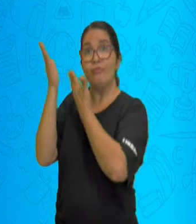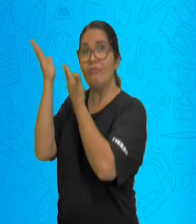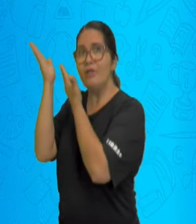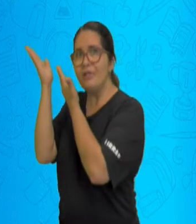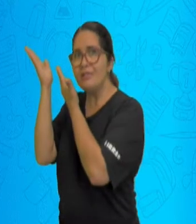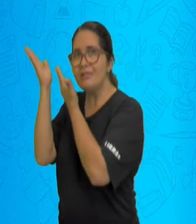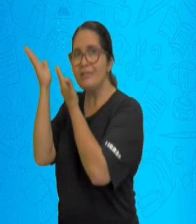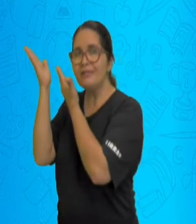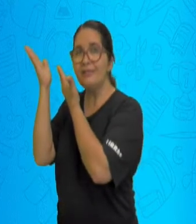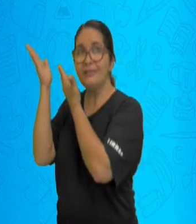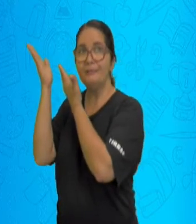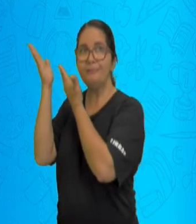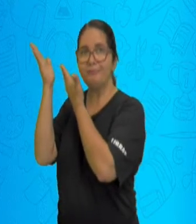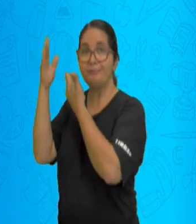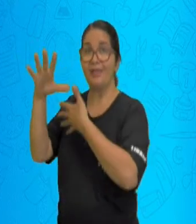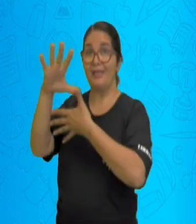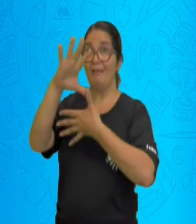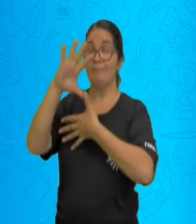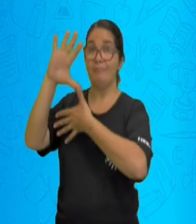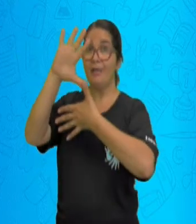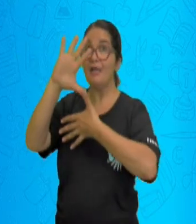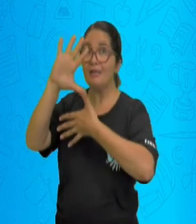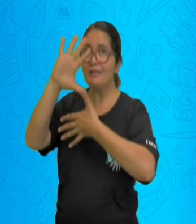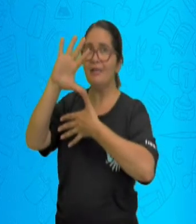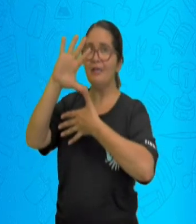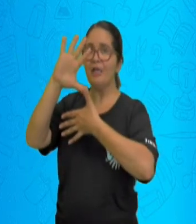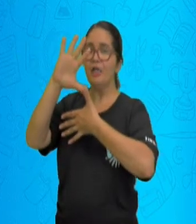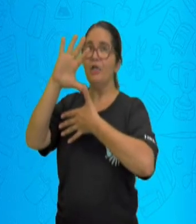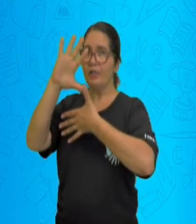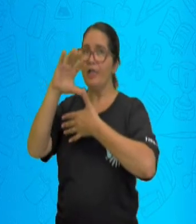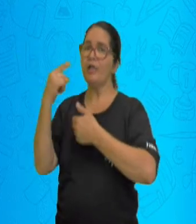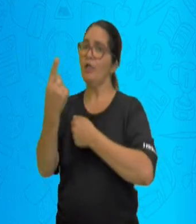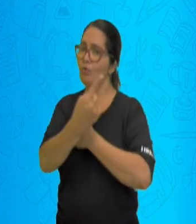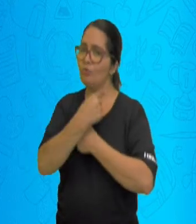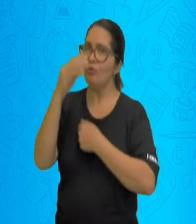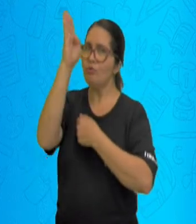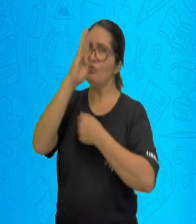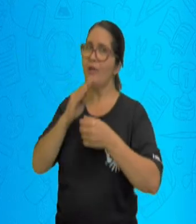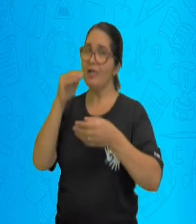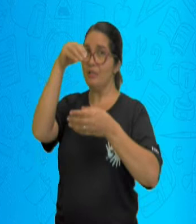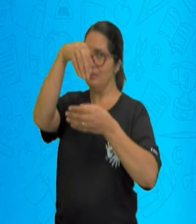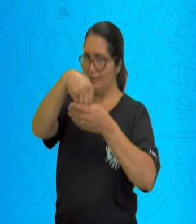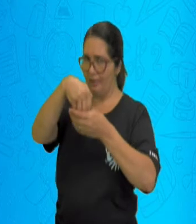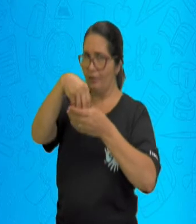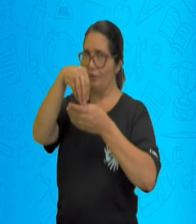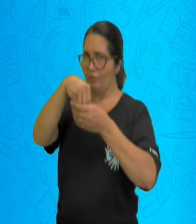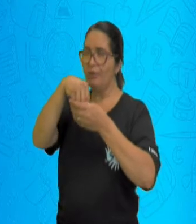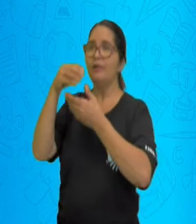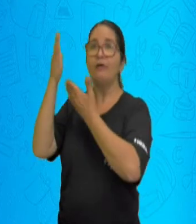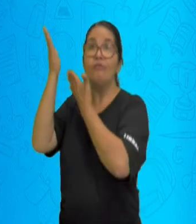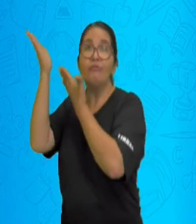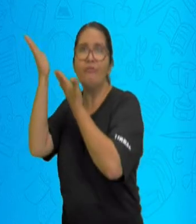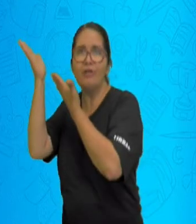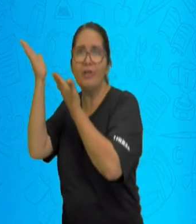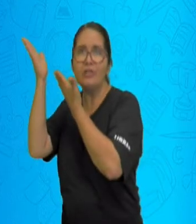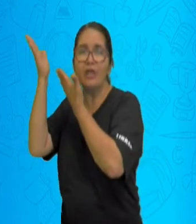América do Sul, vieram de quê? Da Europa. Então, eu marquei aqui de vermelho, com destaque. Então, vieram várias pessoas